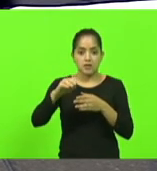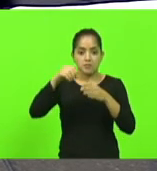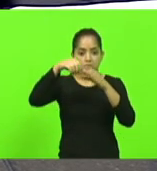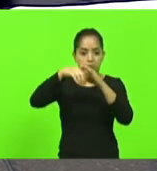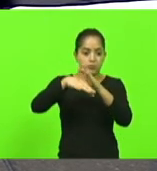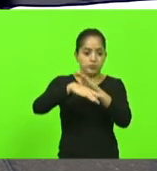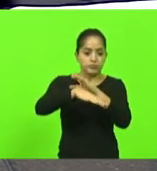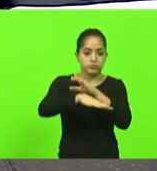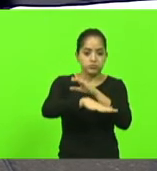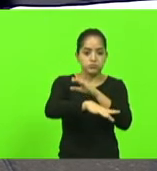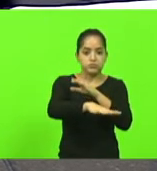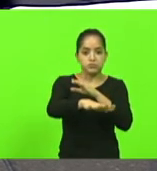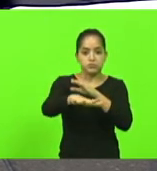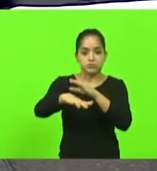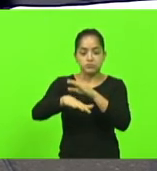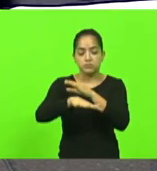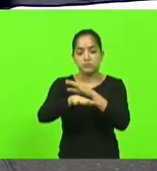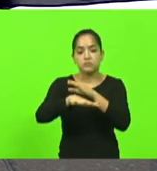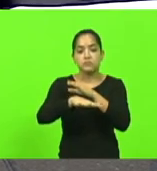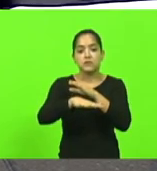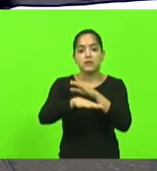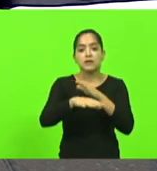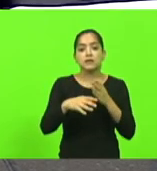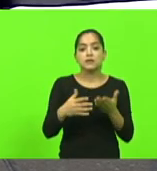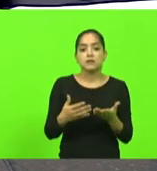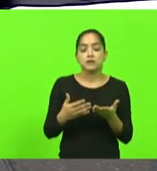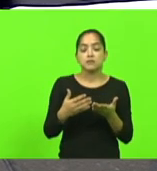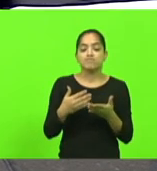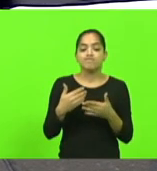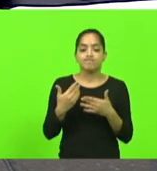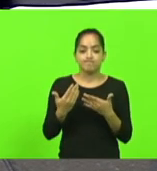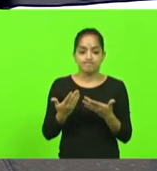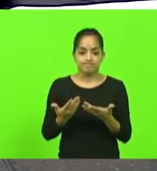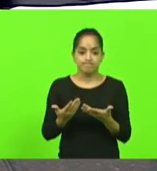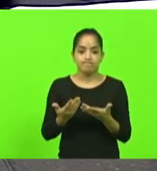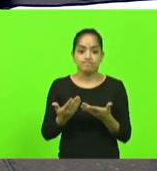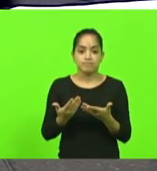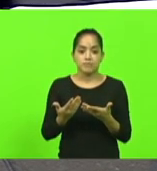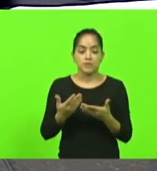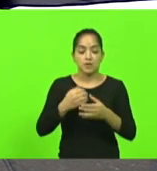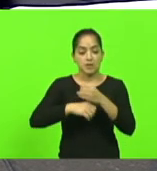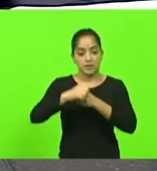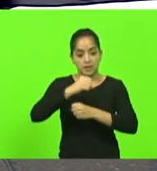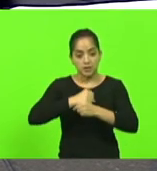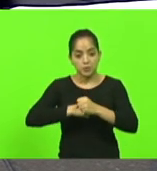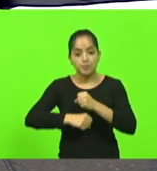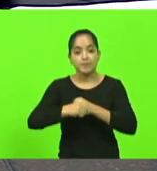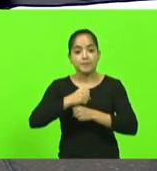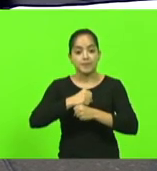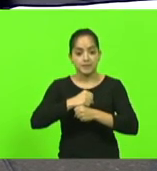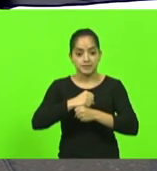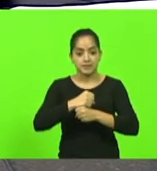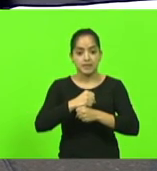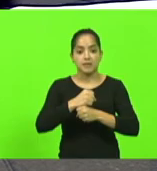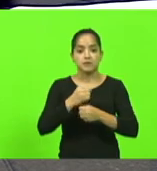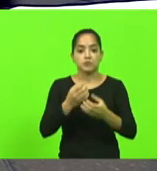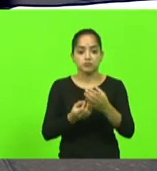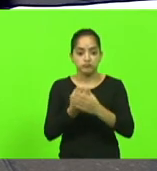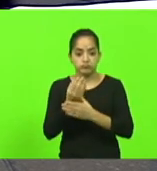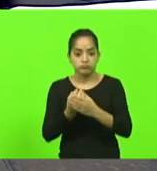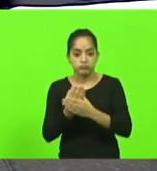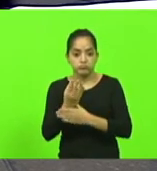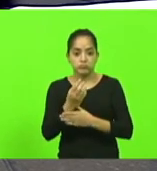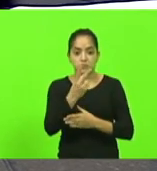então a conta que se faz o ano passado a safra 2020 2021